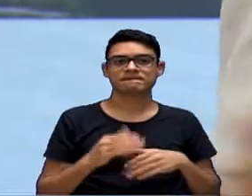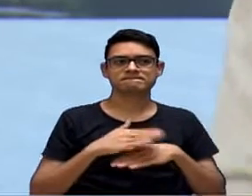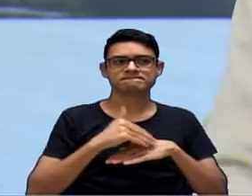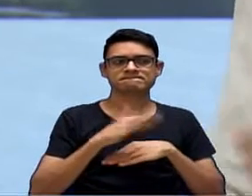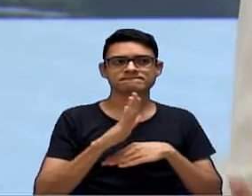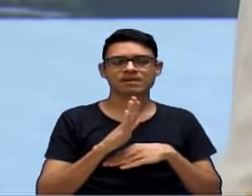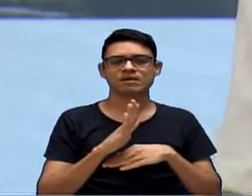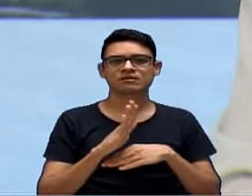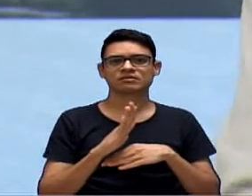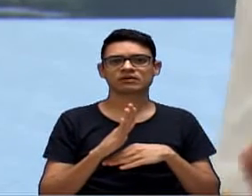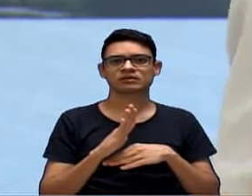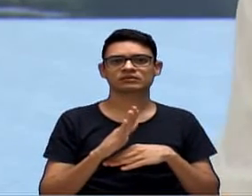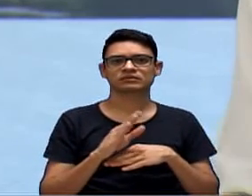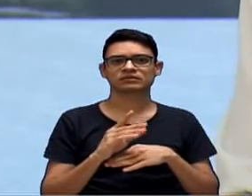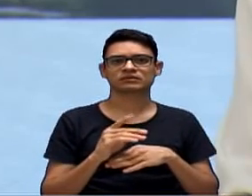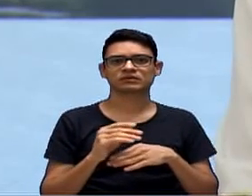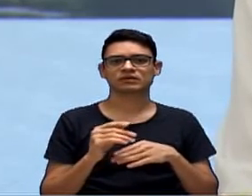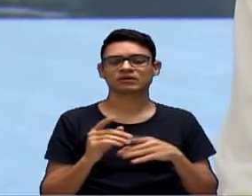E o CHS simplesmente para